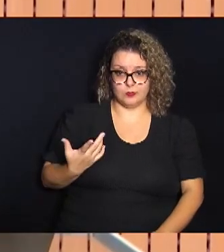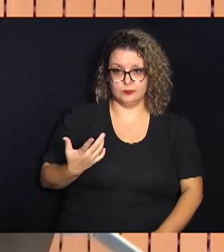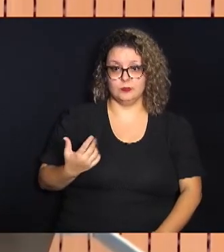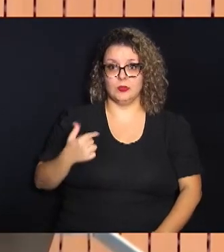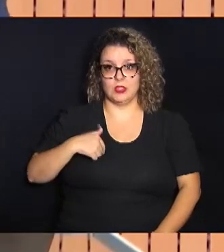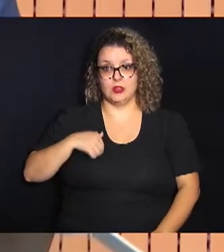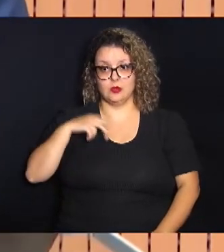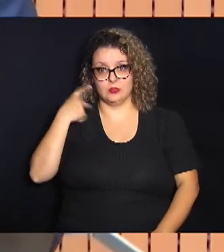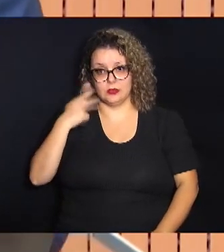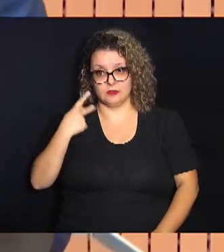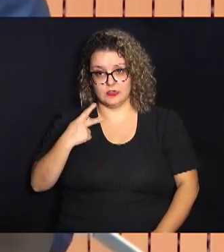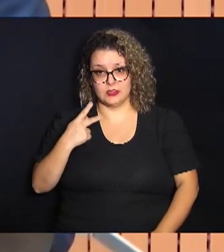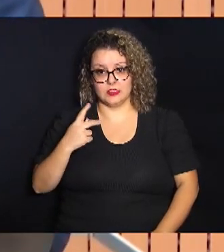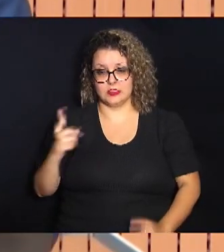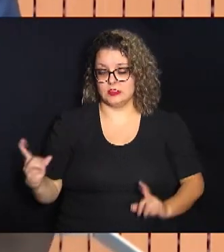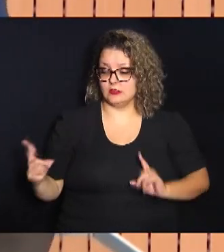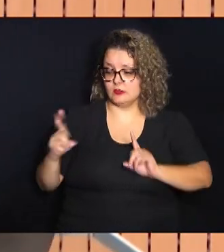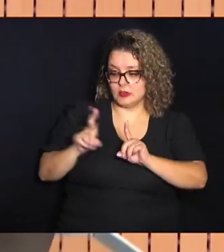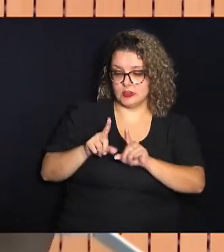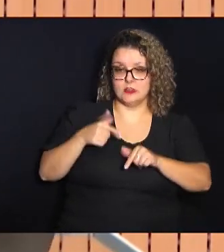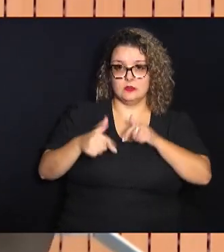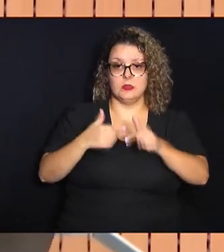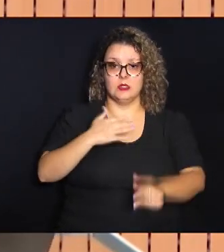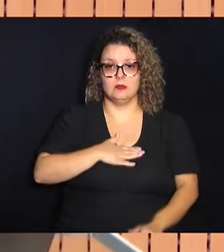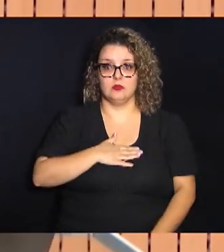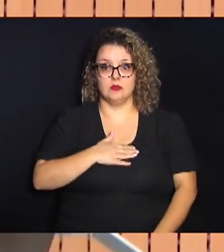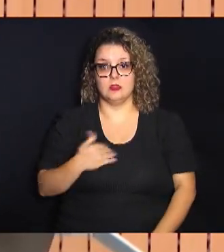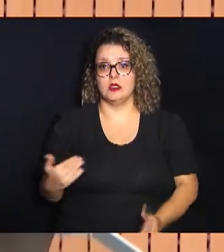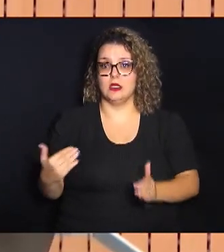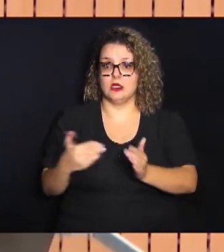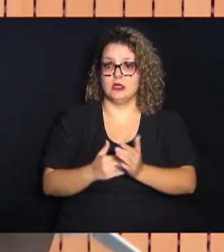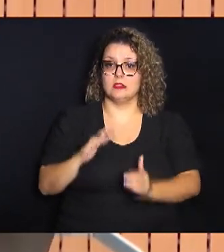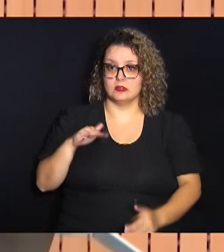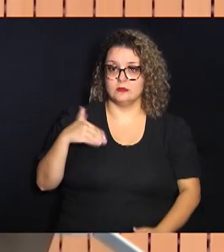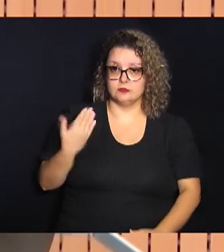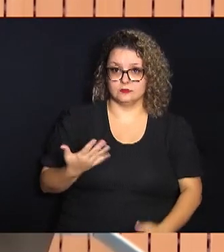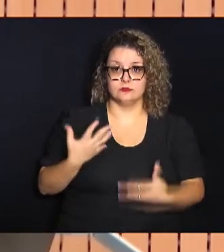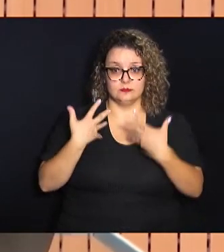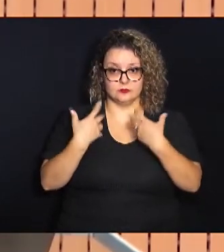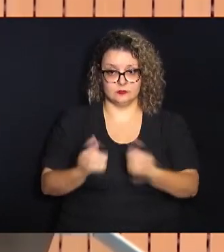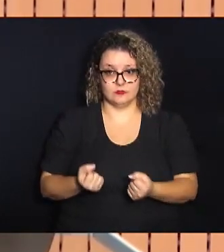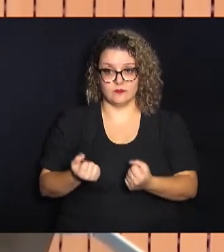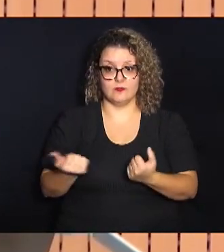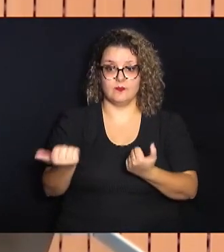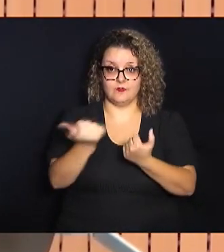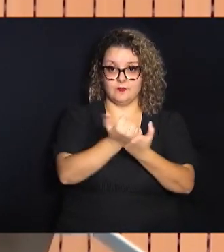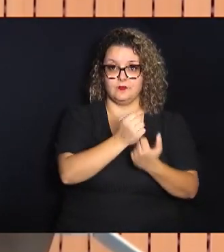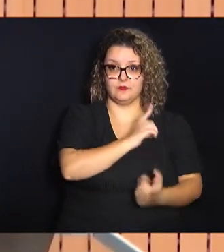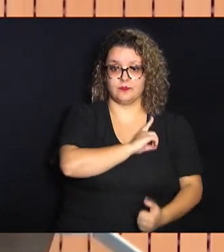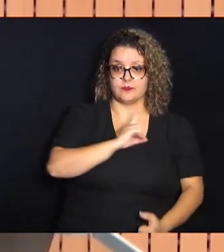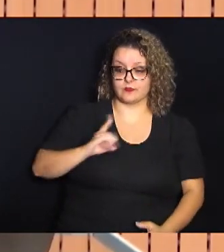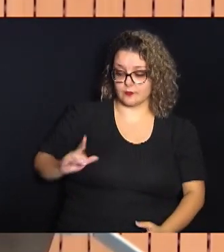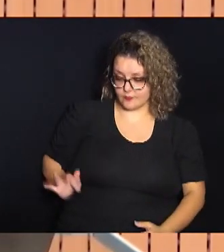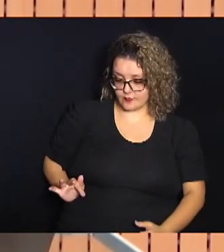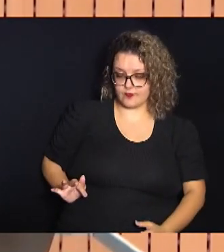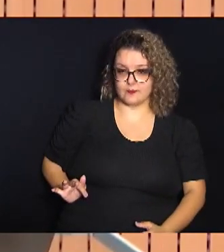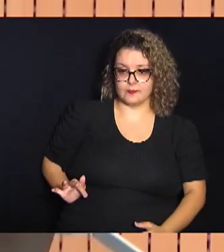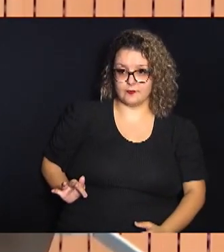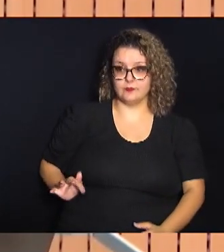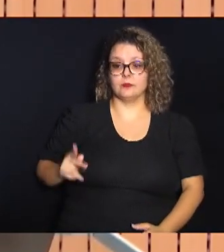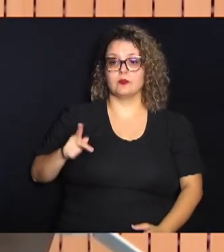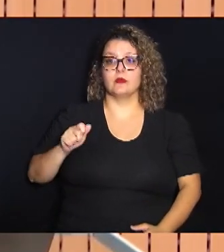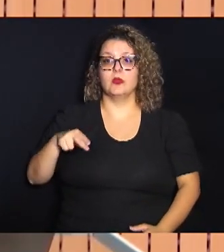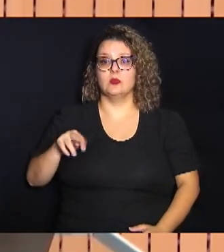e assim foi até quando eu assumi o cargo de deputado federal. Panuto